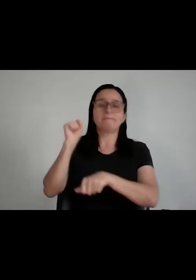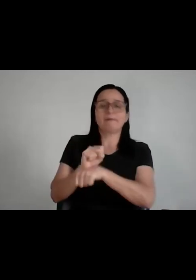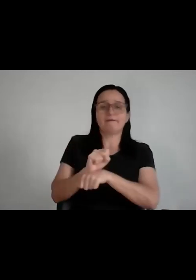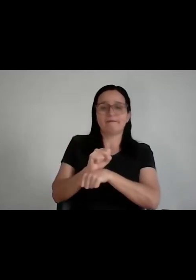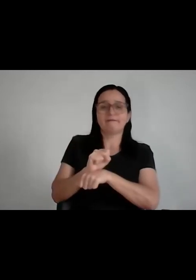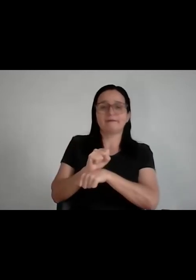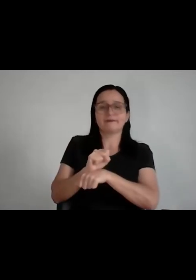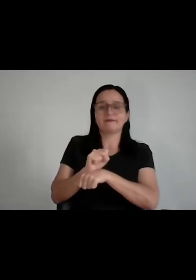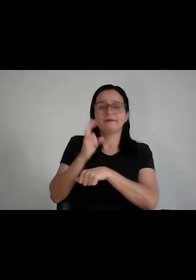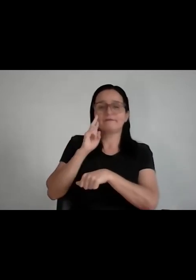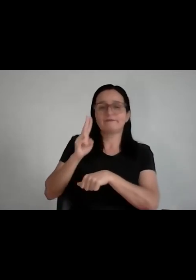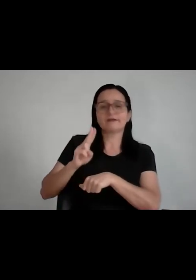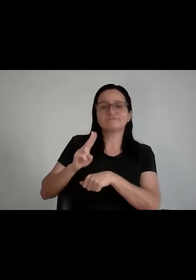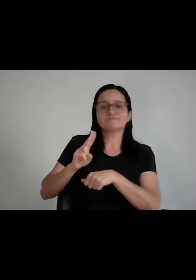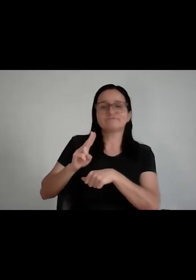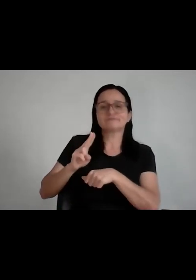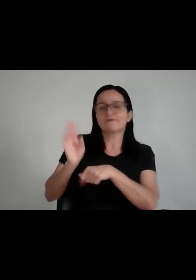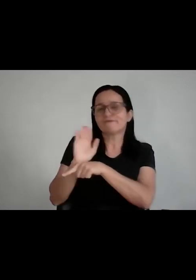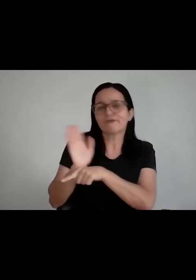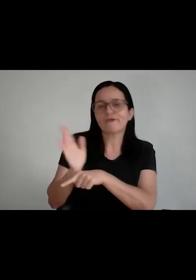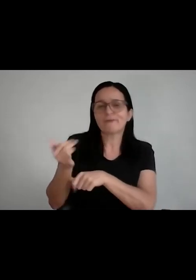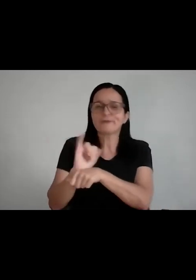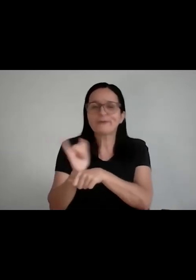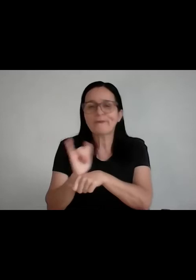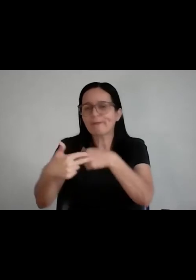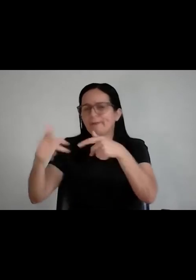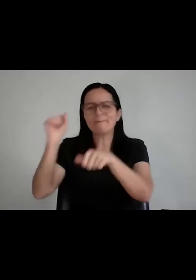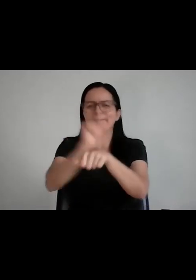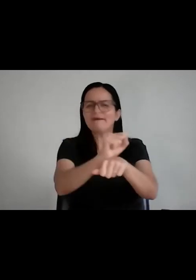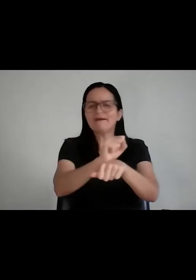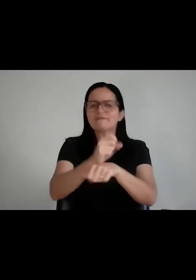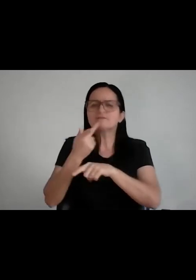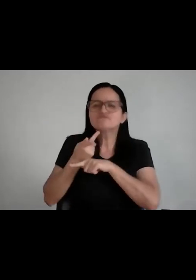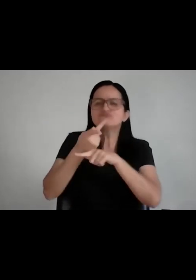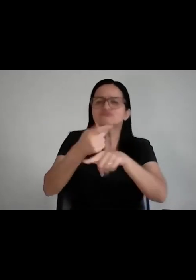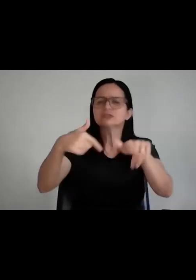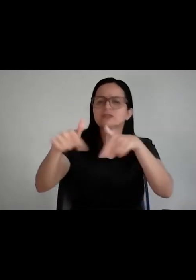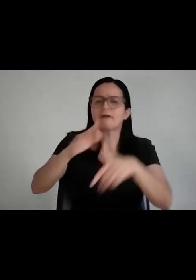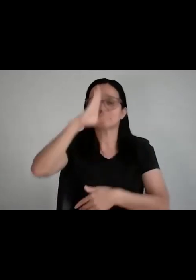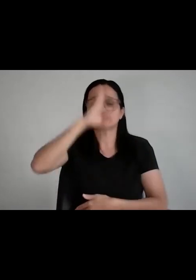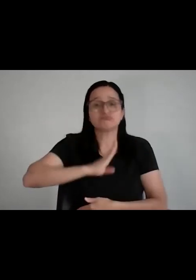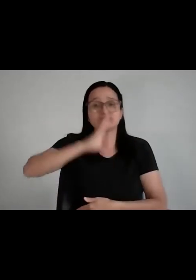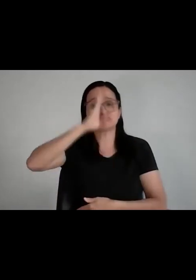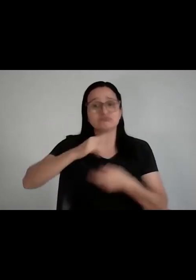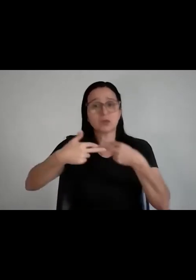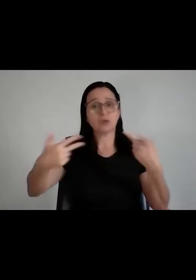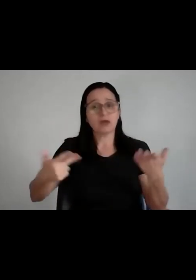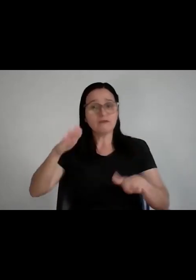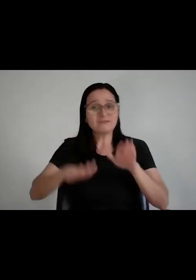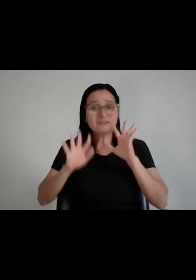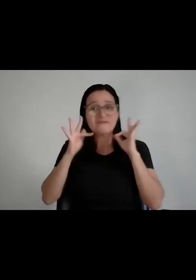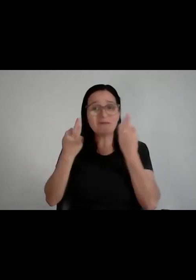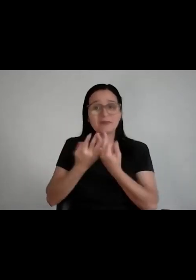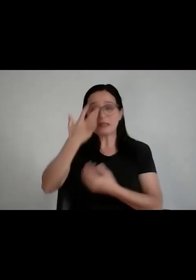sei lá, do YouTube, e vai lá e presta um serviço lá gratuito, às vezes você tem uma pessoa da família que tem um pequeno